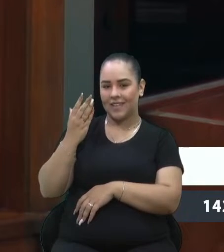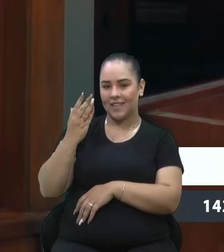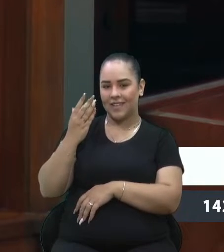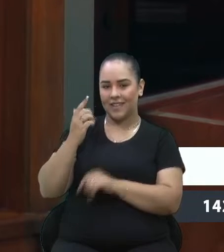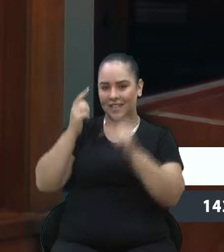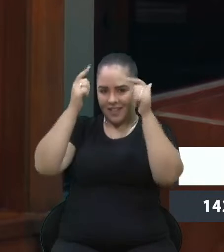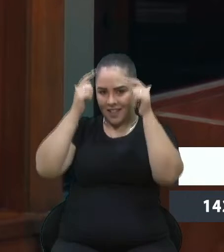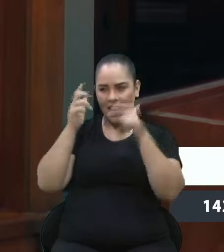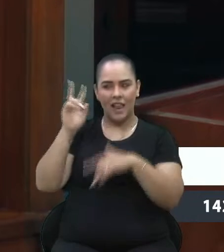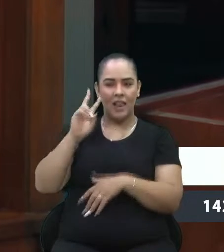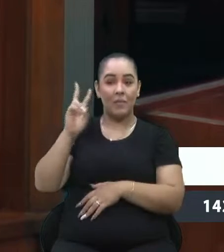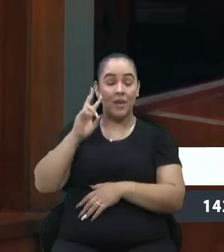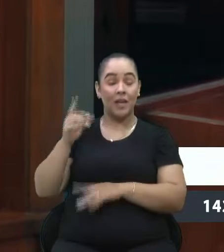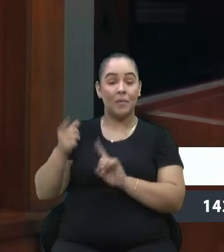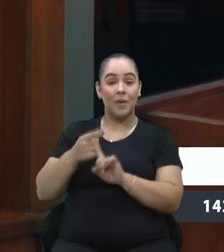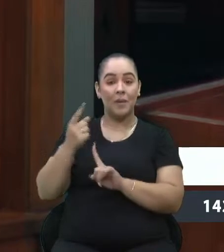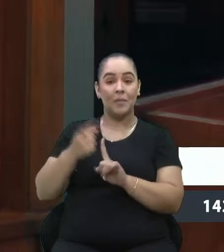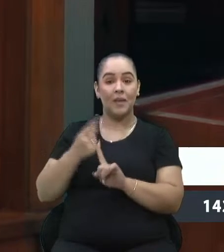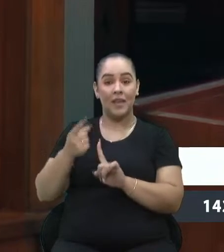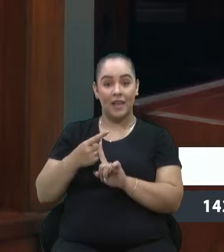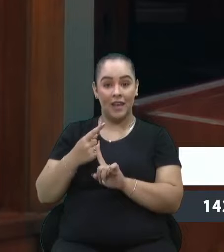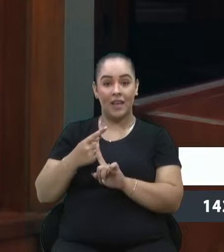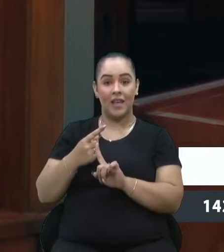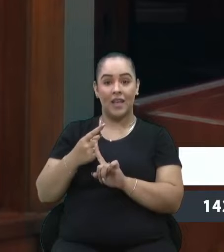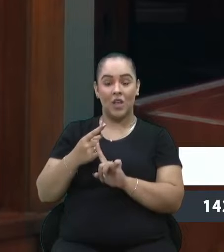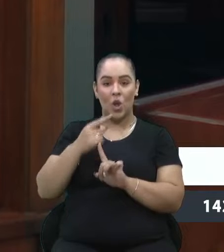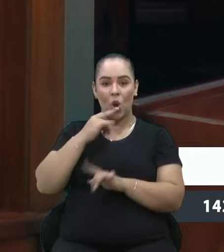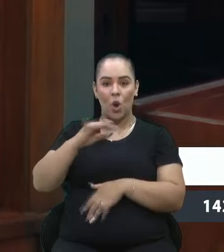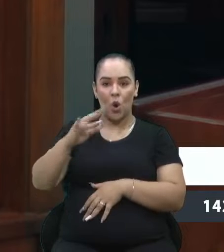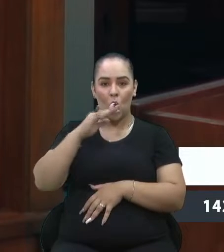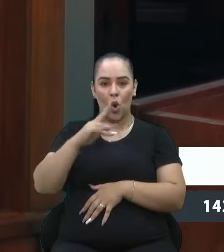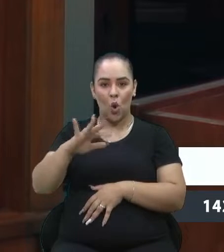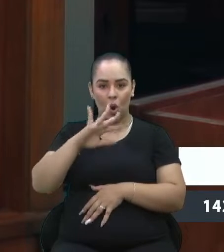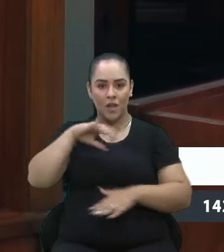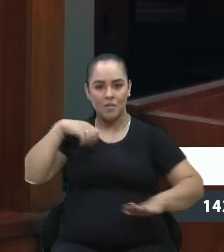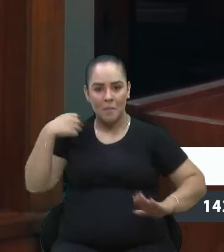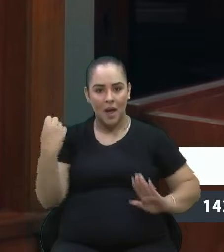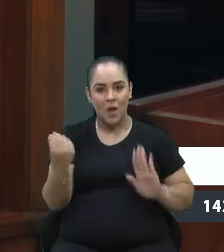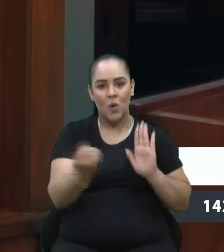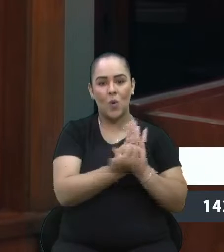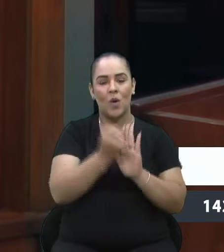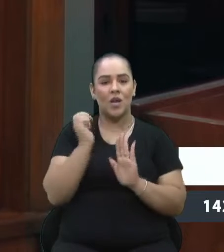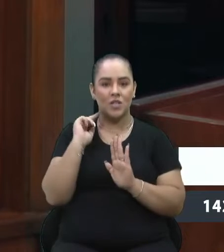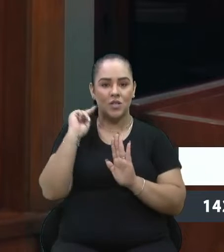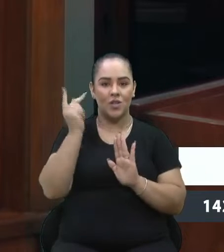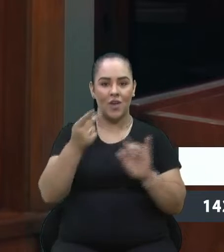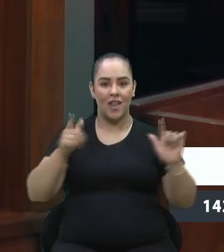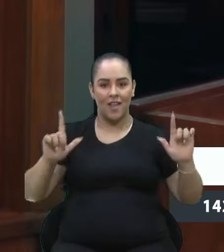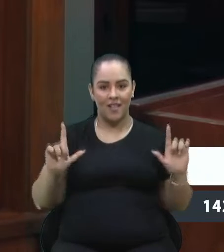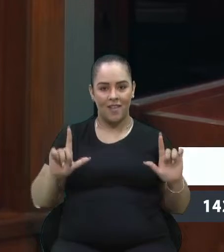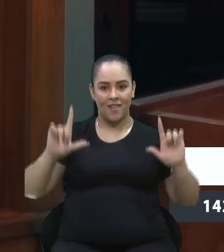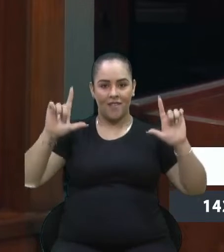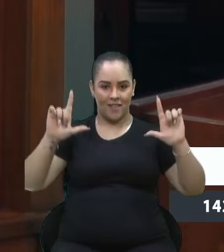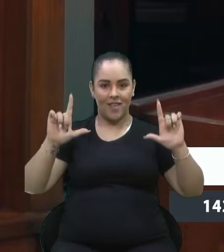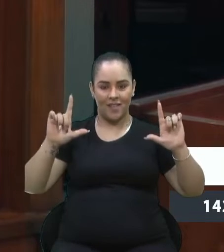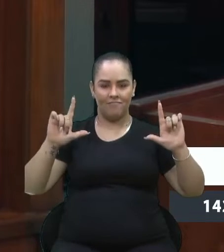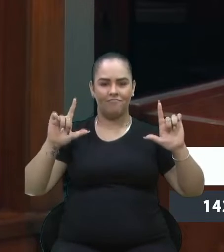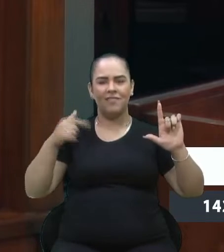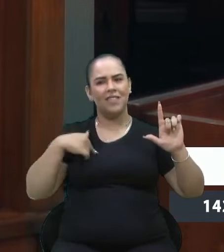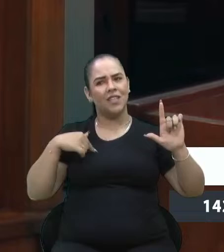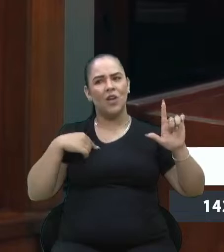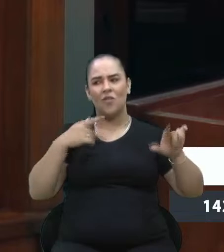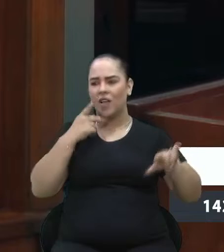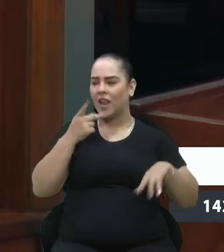transmissão a cores do Brasil e que isso marcou a história. E a gente conversava e em um momento eu falei, eu digo,